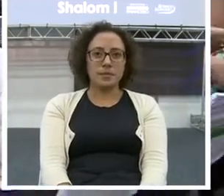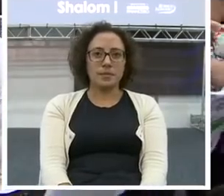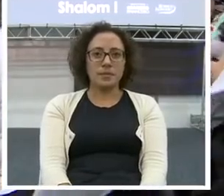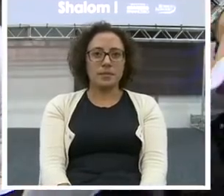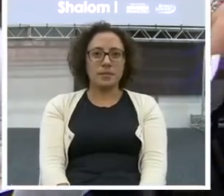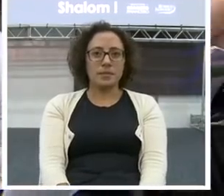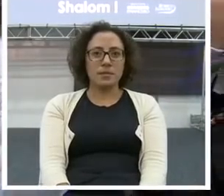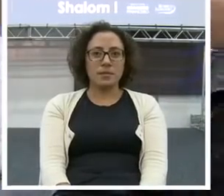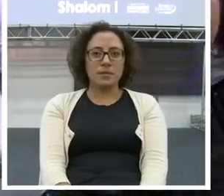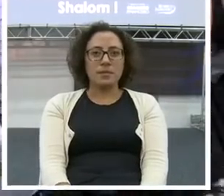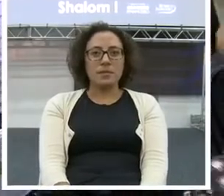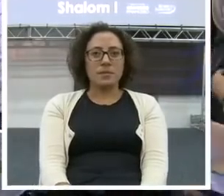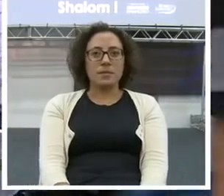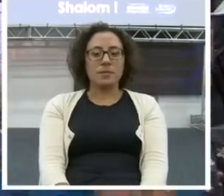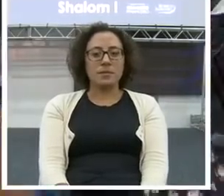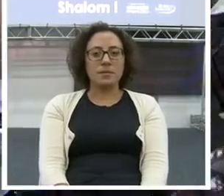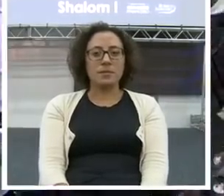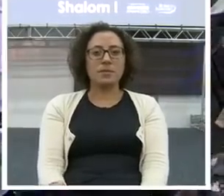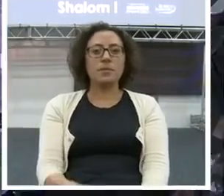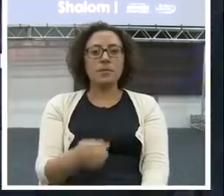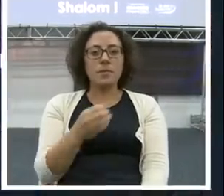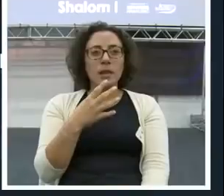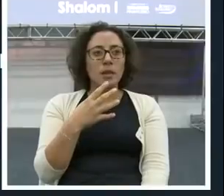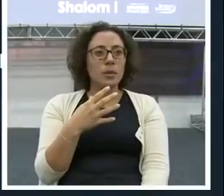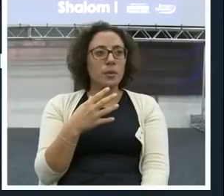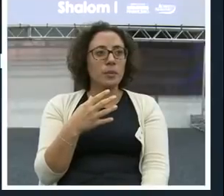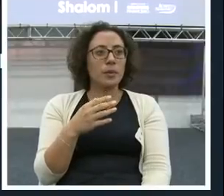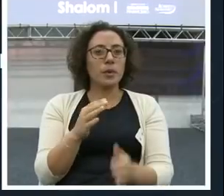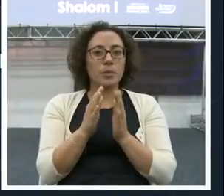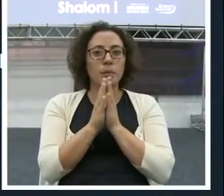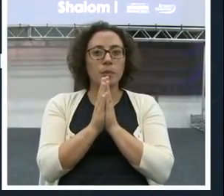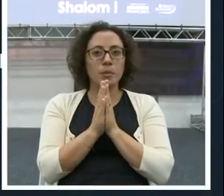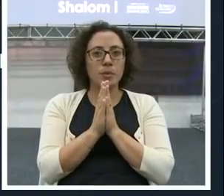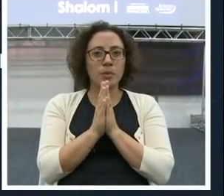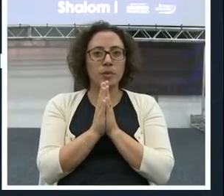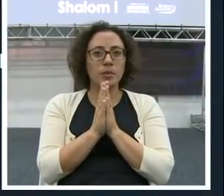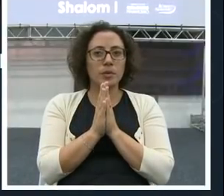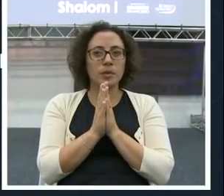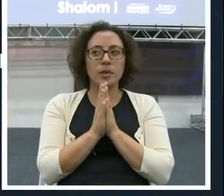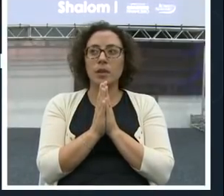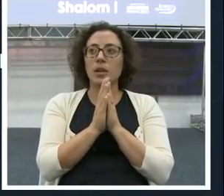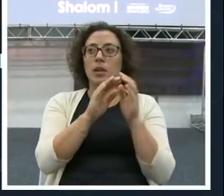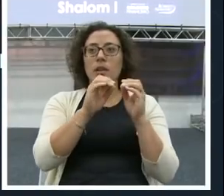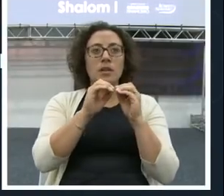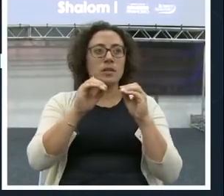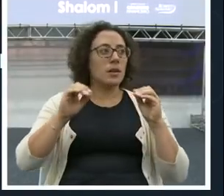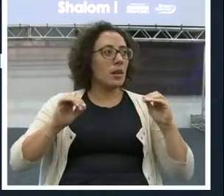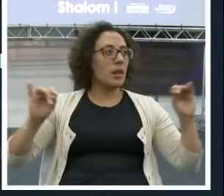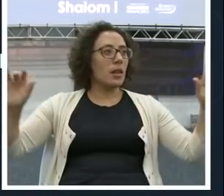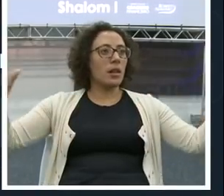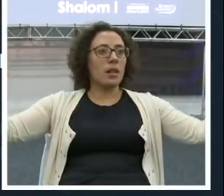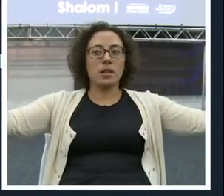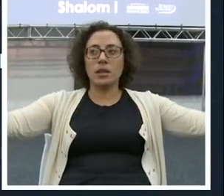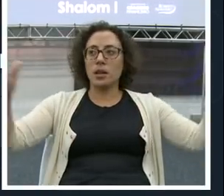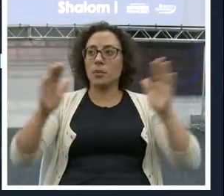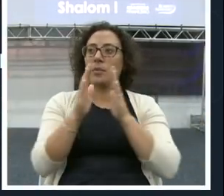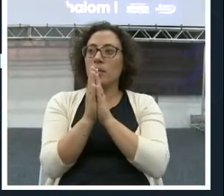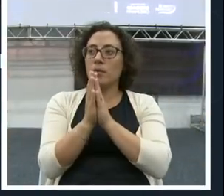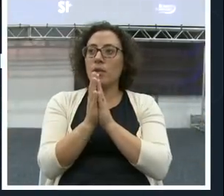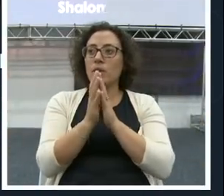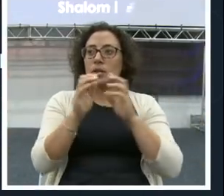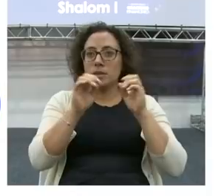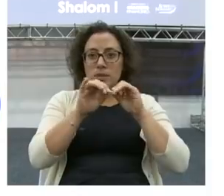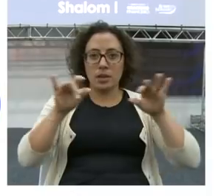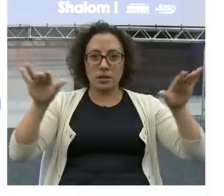Não sei. Pessoal, eu peço que quem puder se dirija para as portas laterais, para a gente melhorar o fluxo de saída